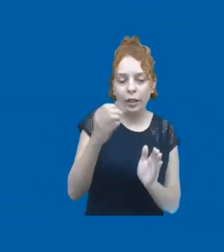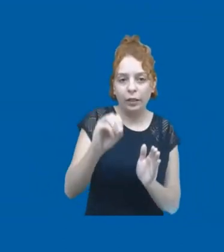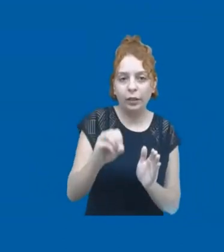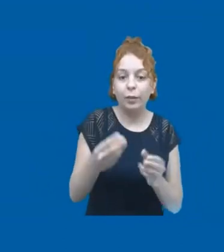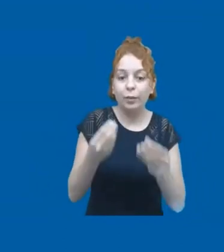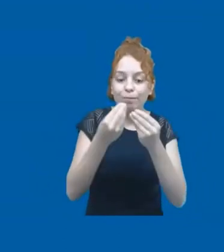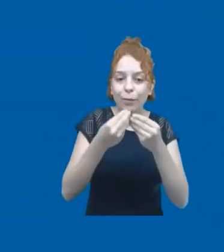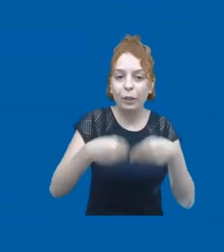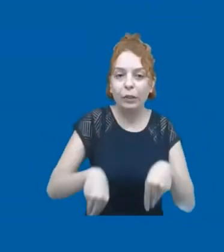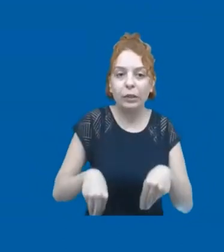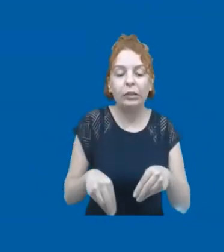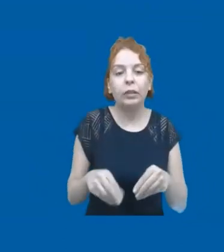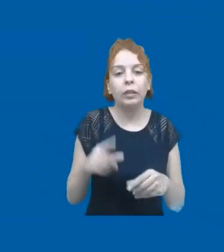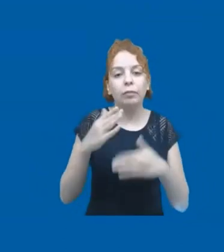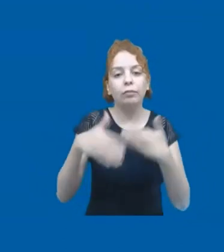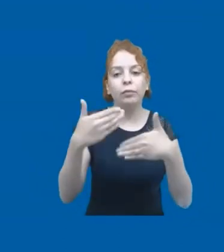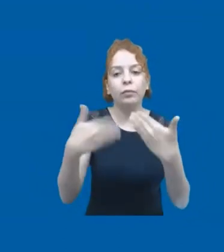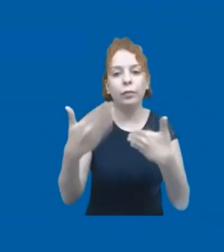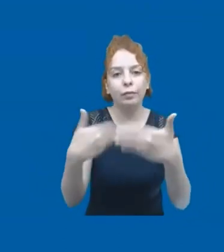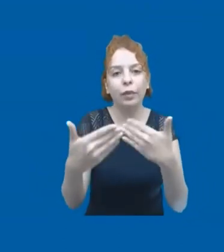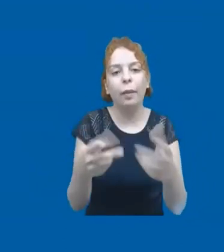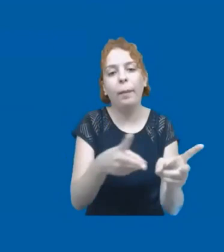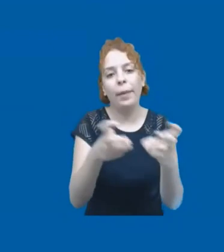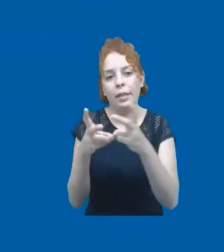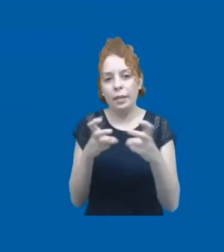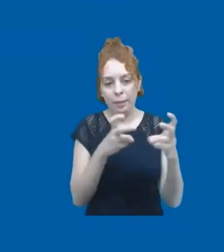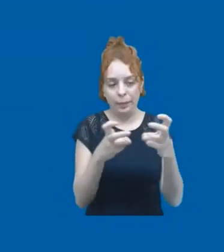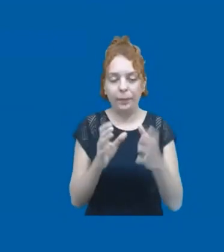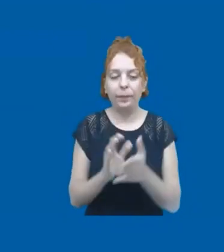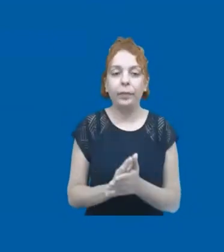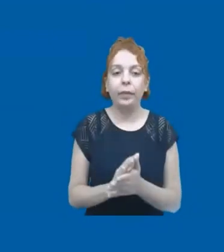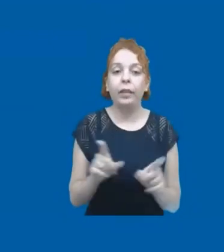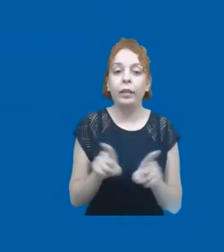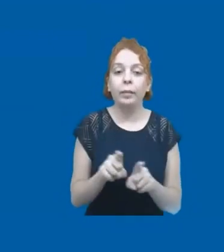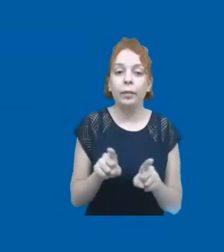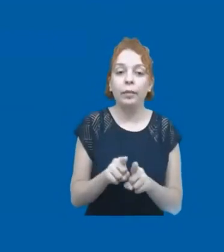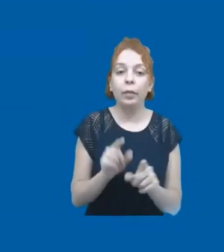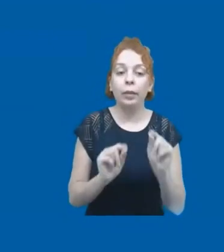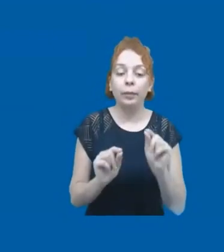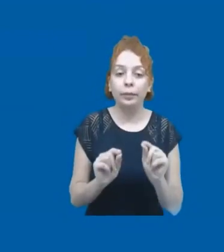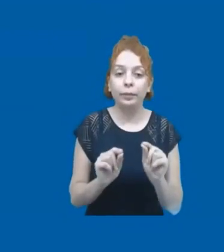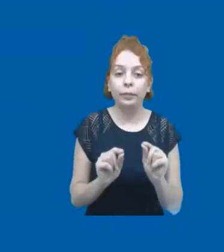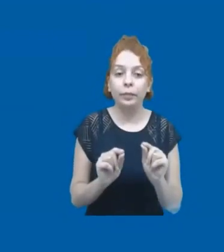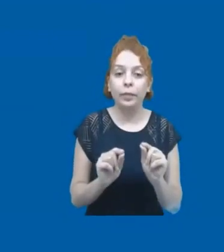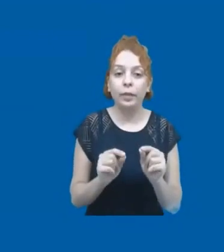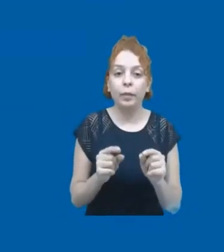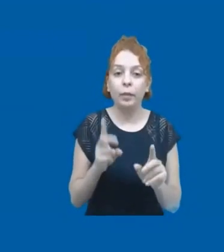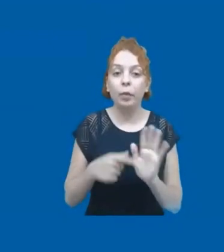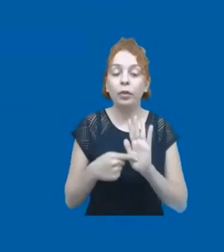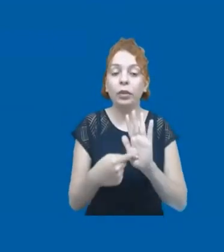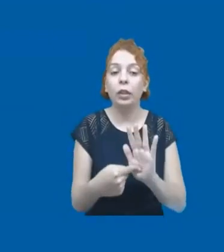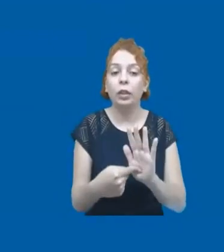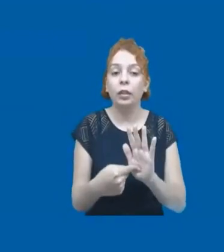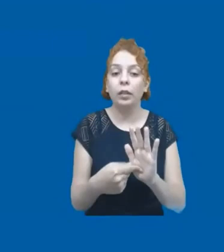que certamente vai ser sentida aí anos e anos na frente. E isso vai exacerbar certamente esse grande ato, né,